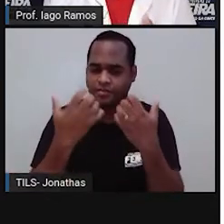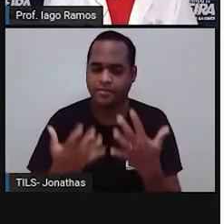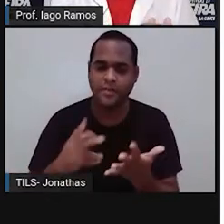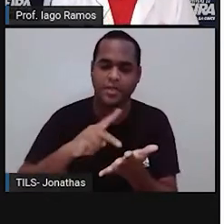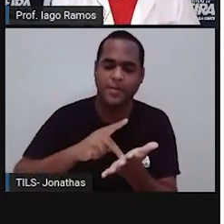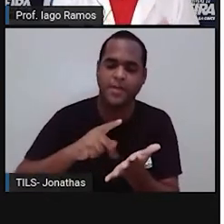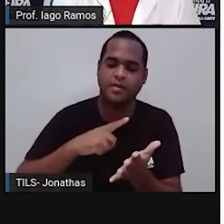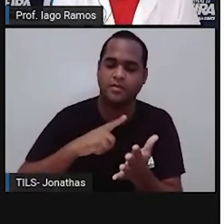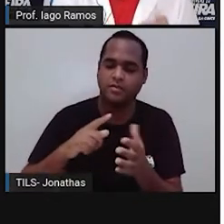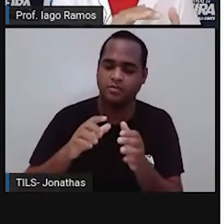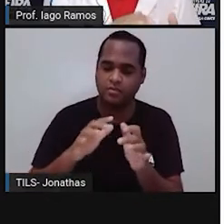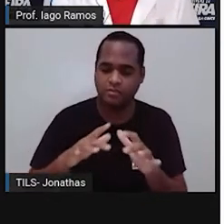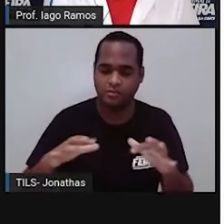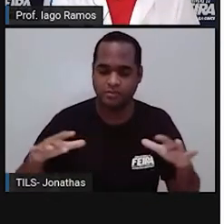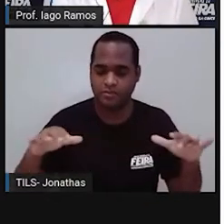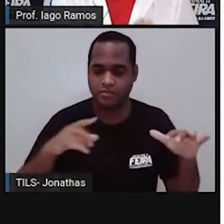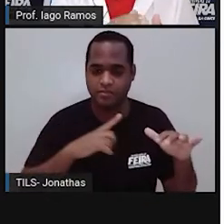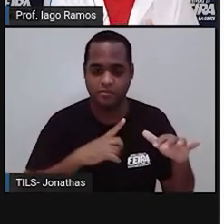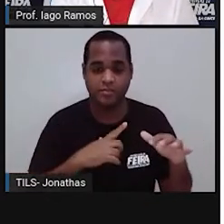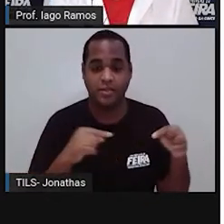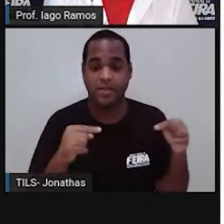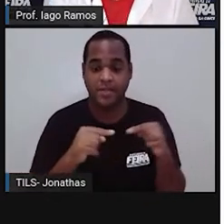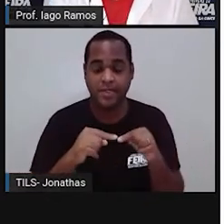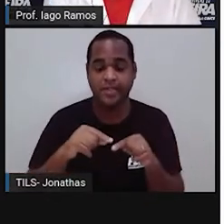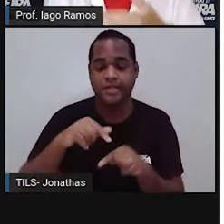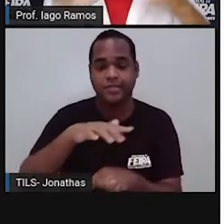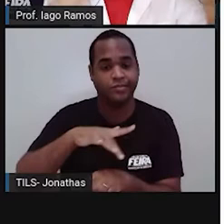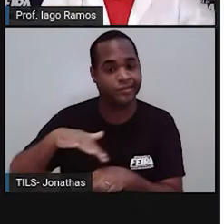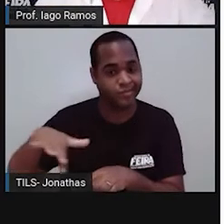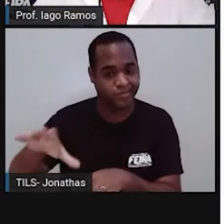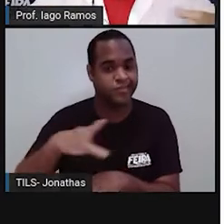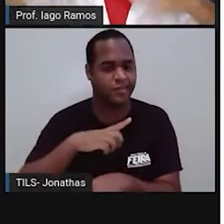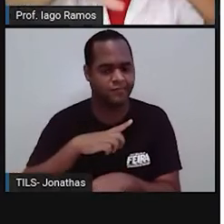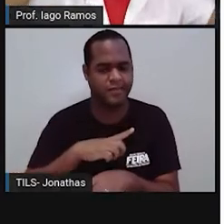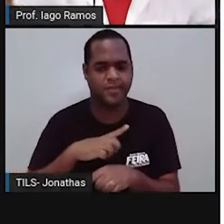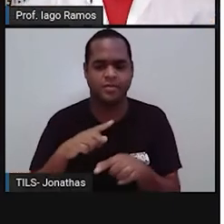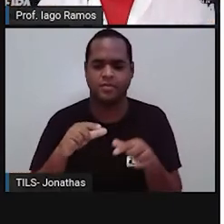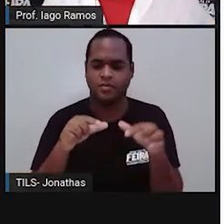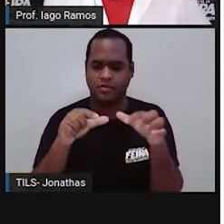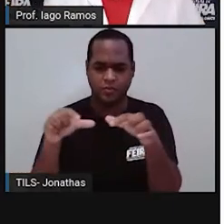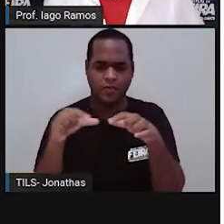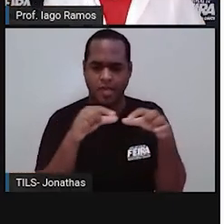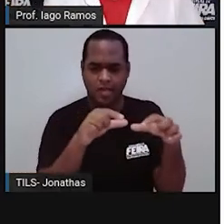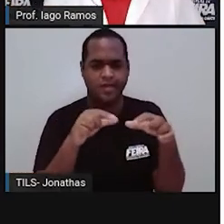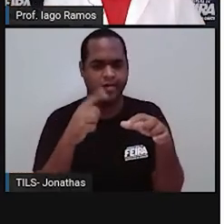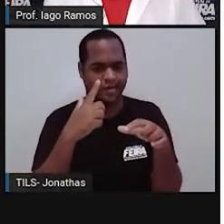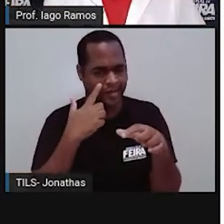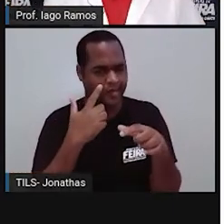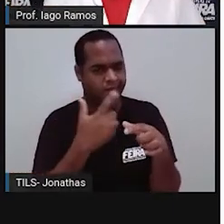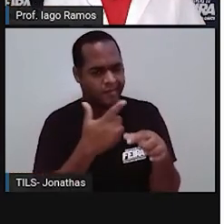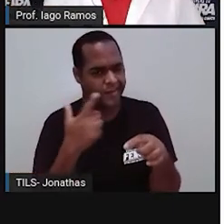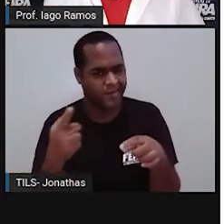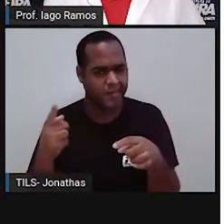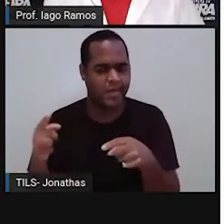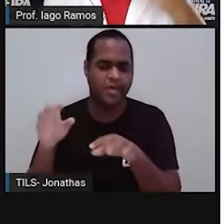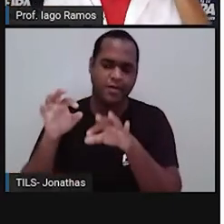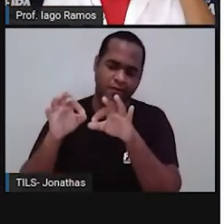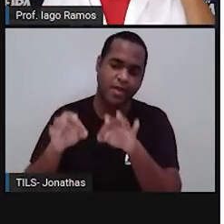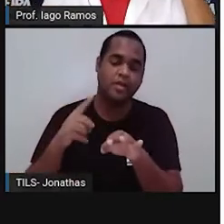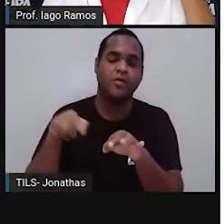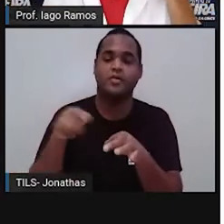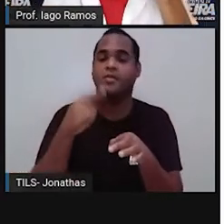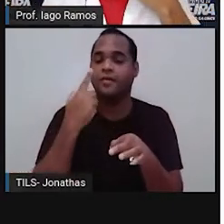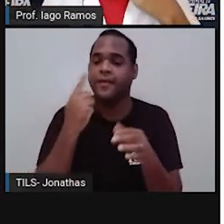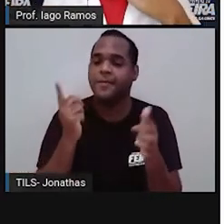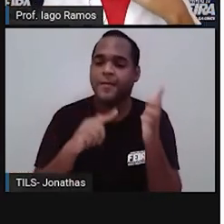espacial, geometria do espaço. Tudo no espaço, tudo que está à nossa volta, a gente consegue aí ver,